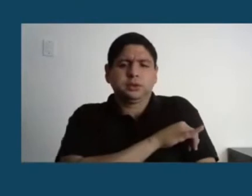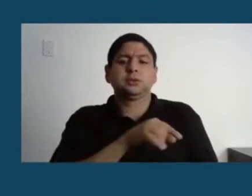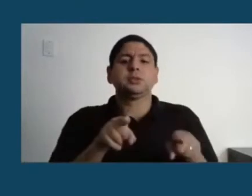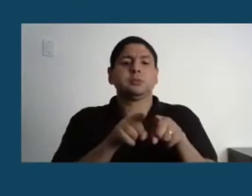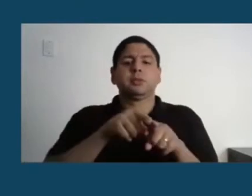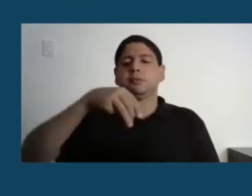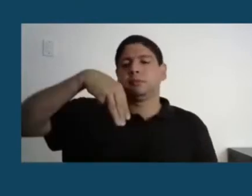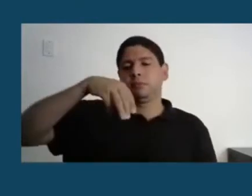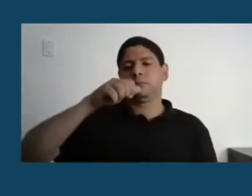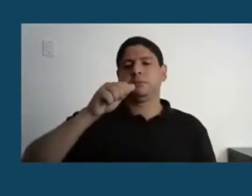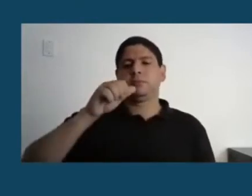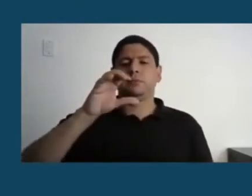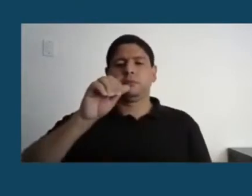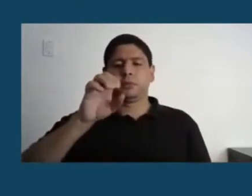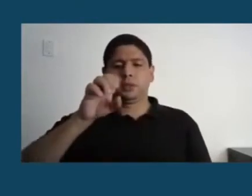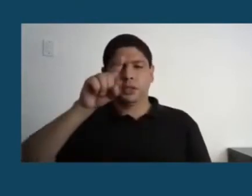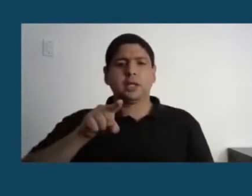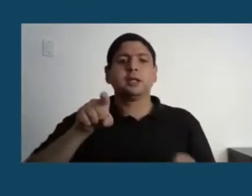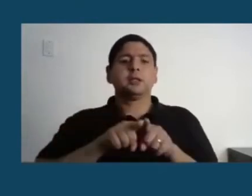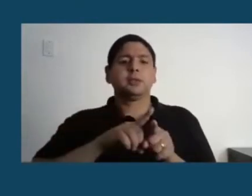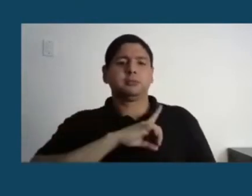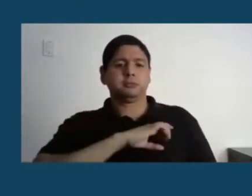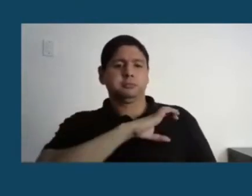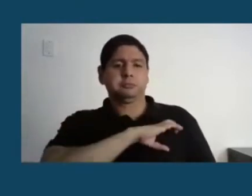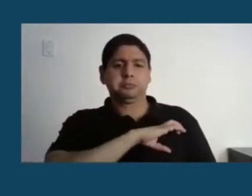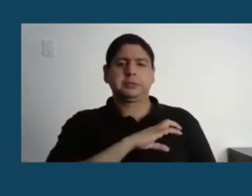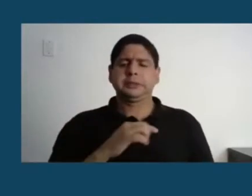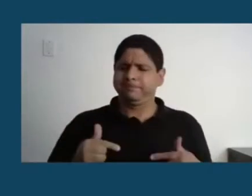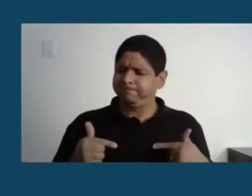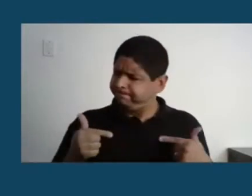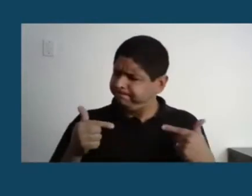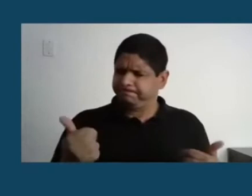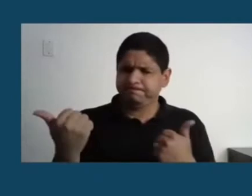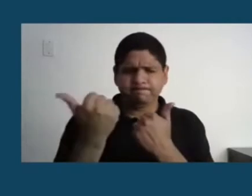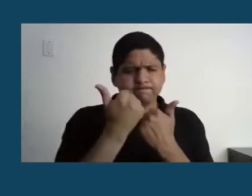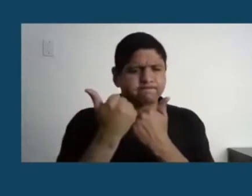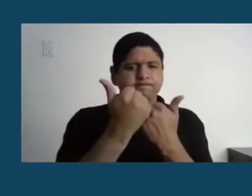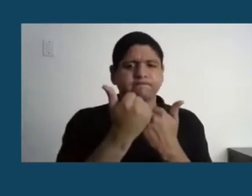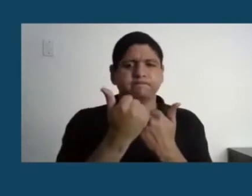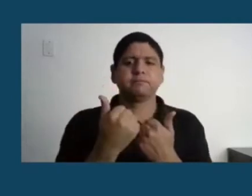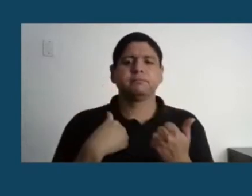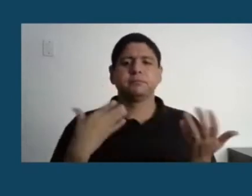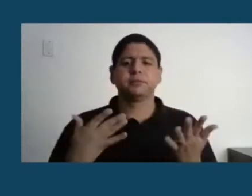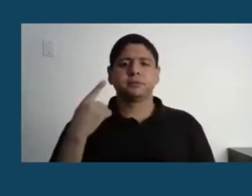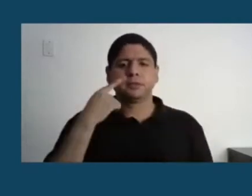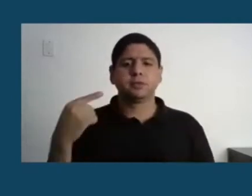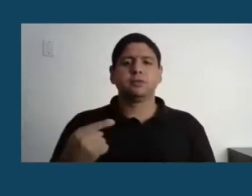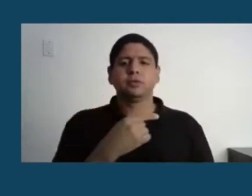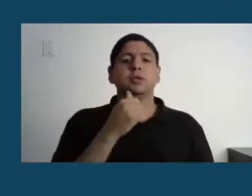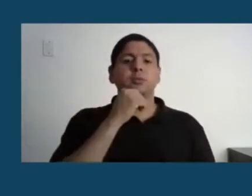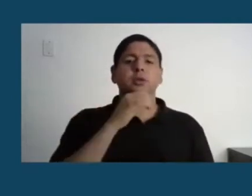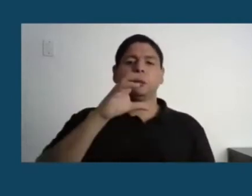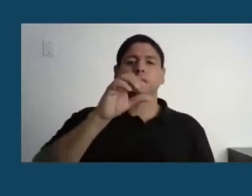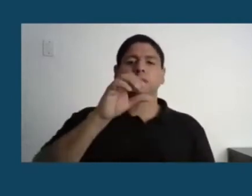para enfrentar esse enorme desafio. E, nesse momento, a professora Leda Castilho tem uma das vacinas, que é a UFRJ-VAC,